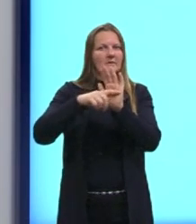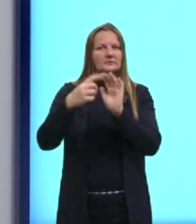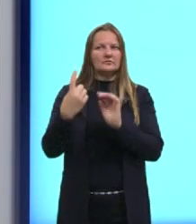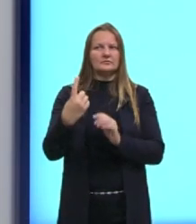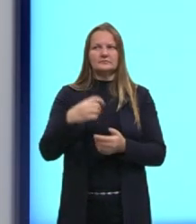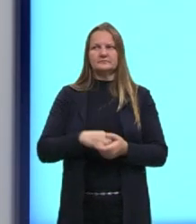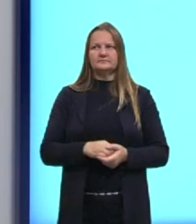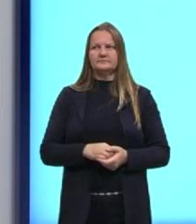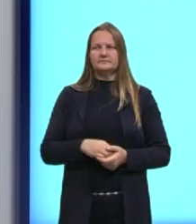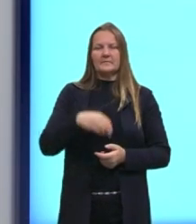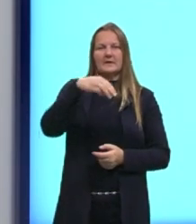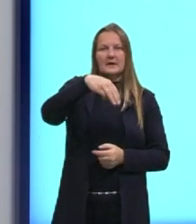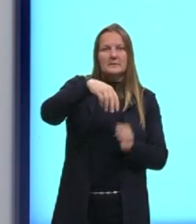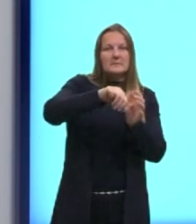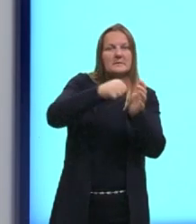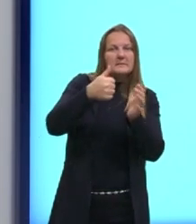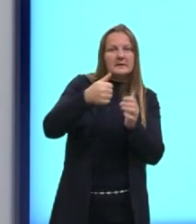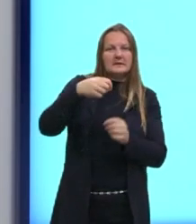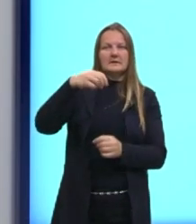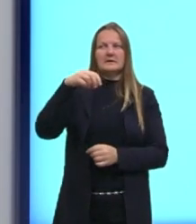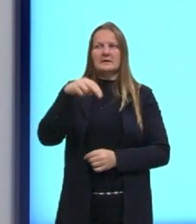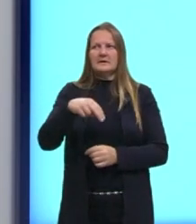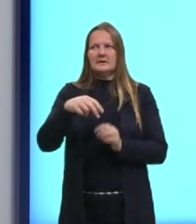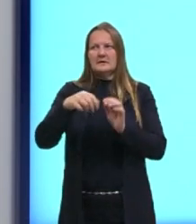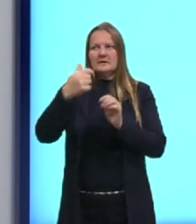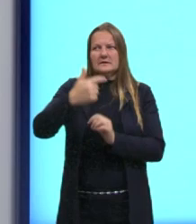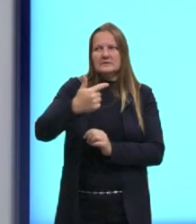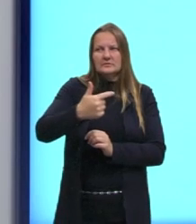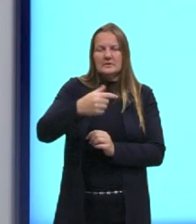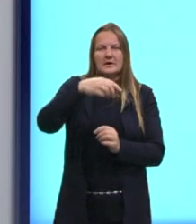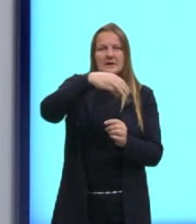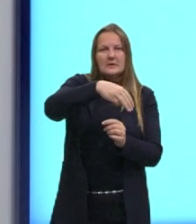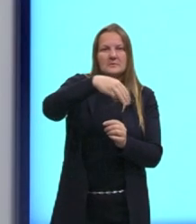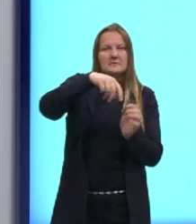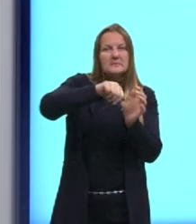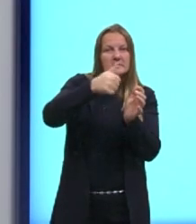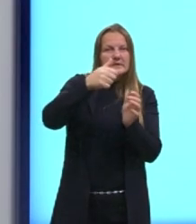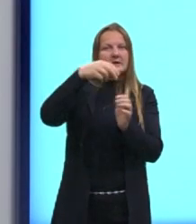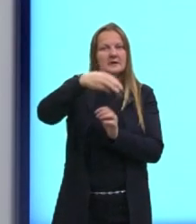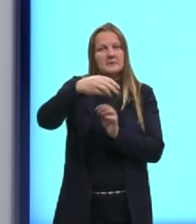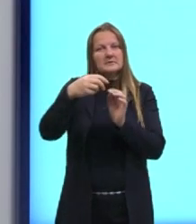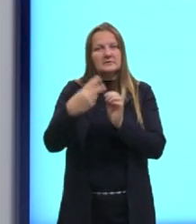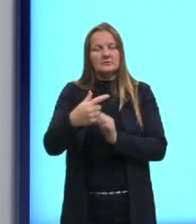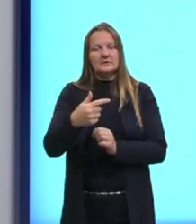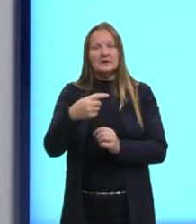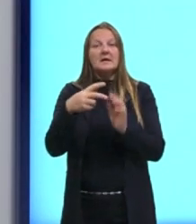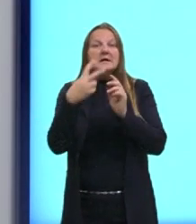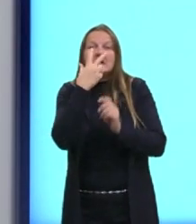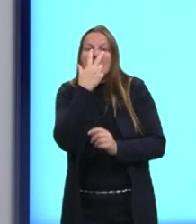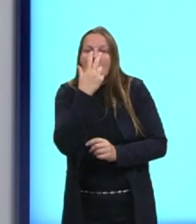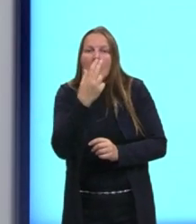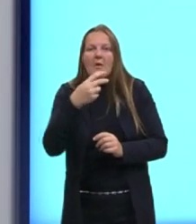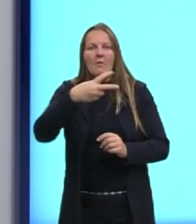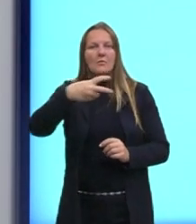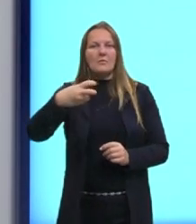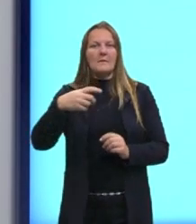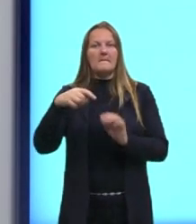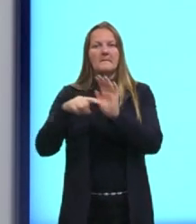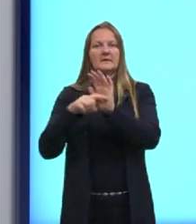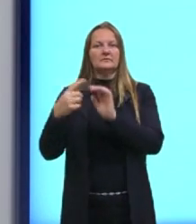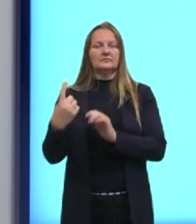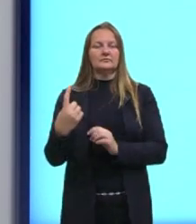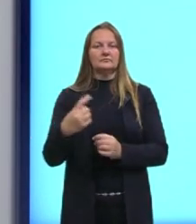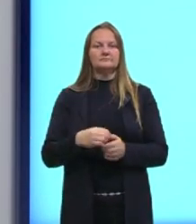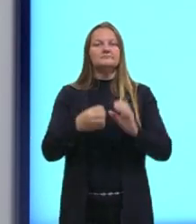vezes o M da segunda reta tem que ser igual a menos 1. Essa característica nós vamos